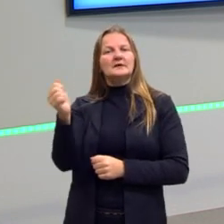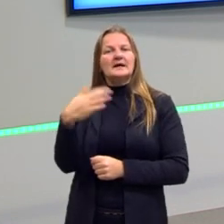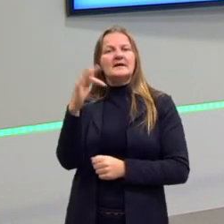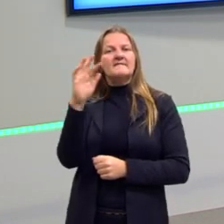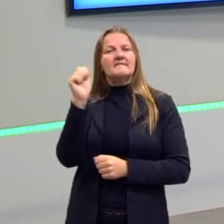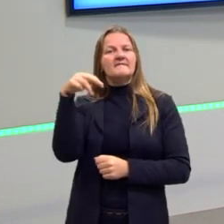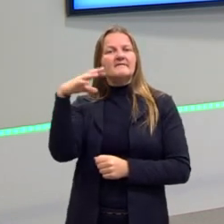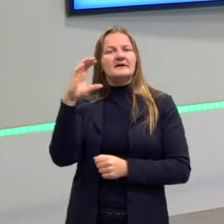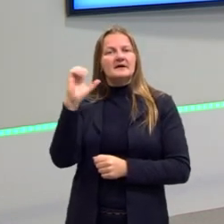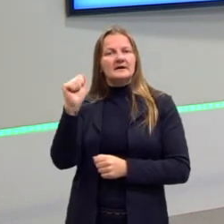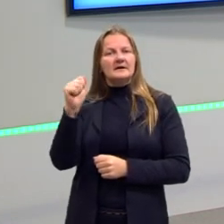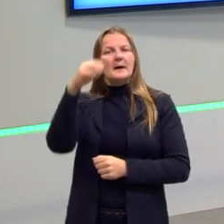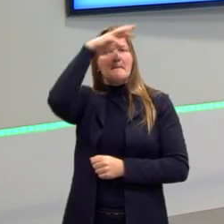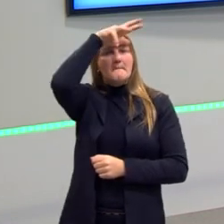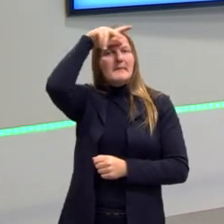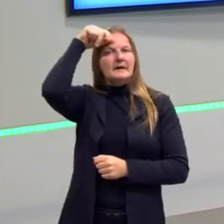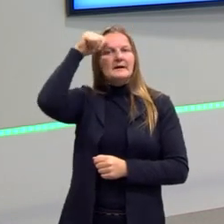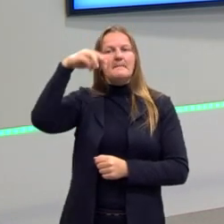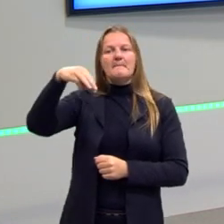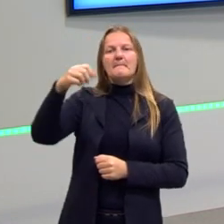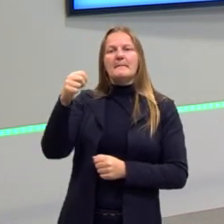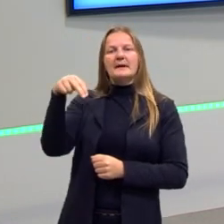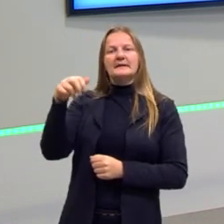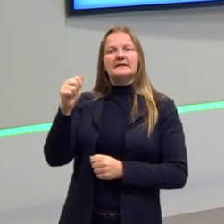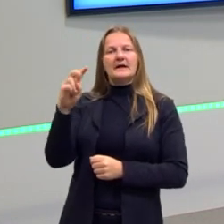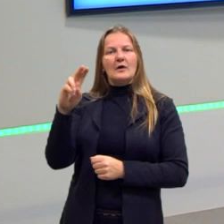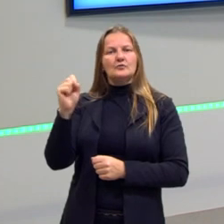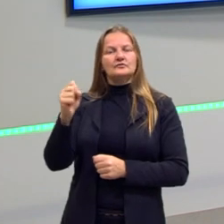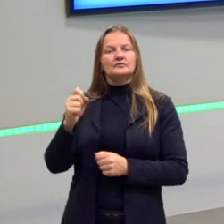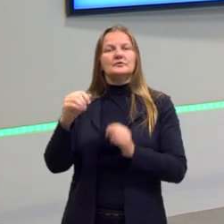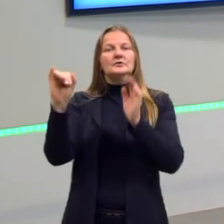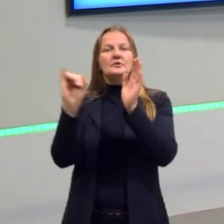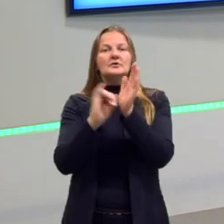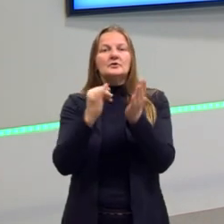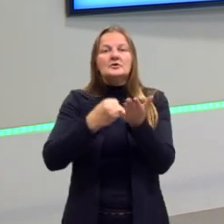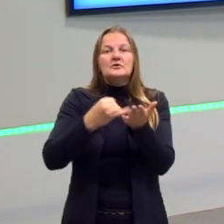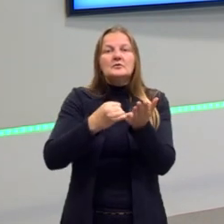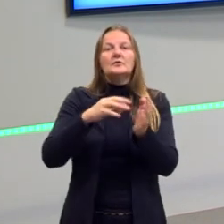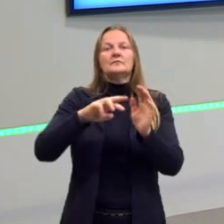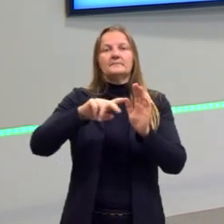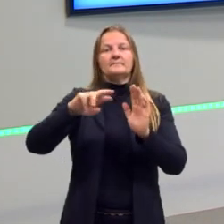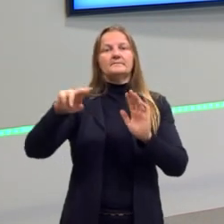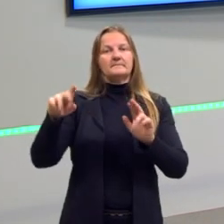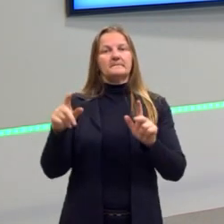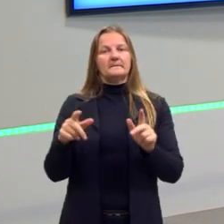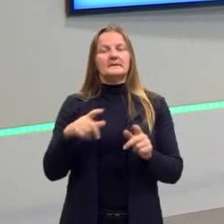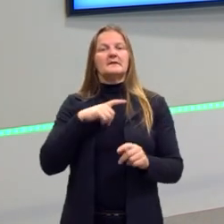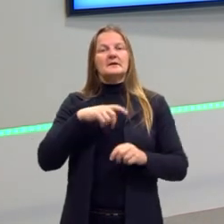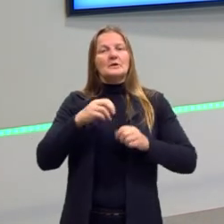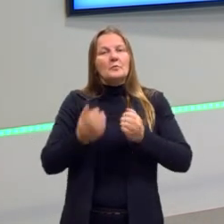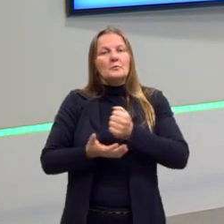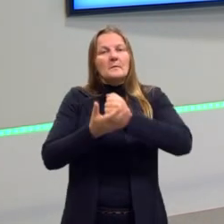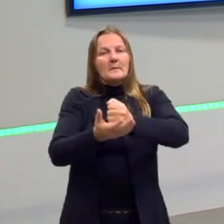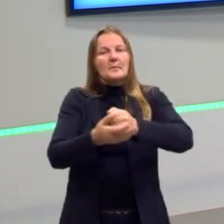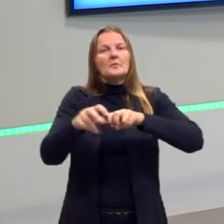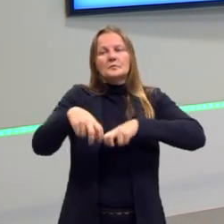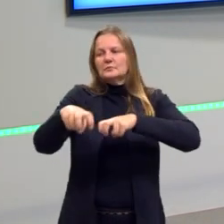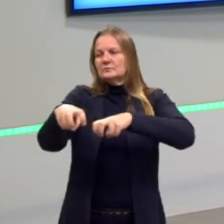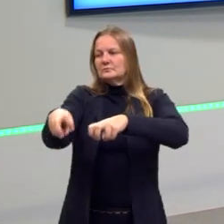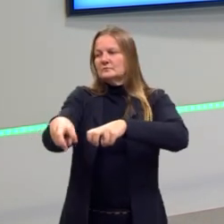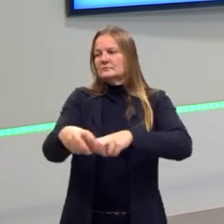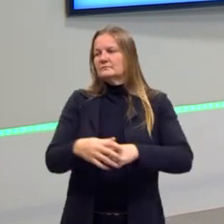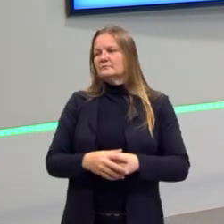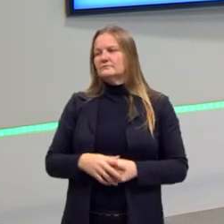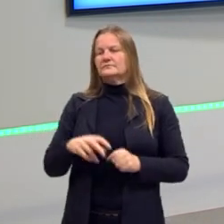grandes questões aí tributárias para tentar ajudar no interior, né, Manaus. Ocupação